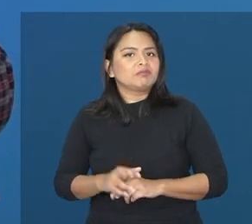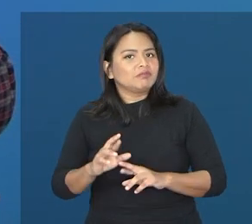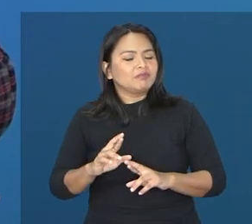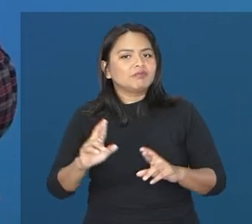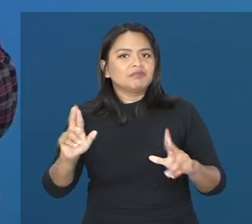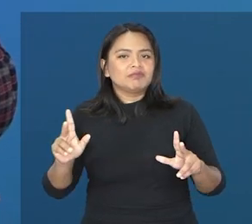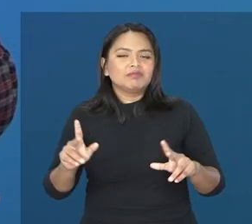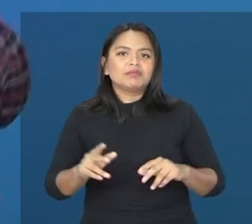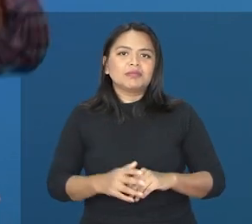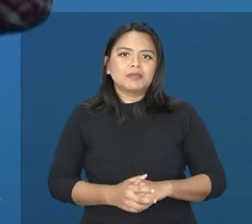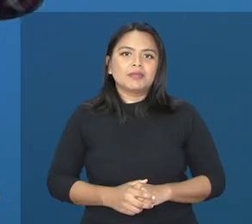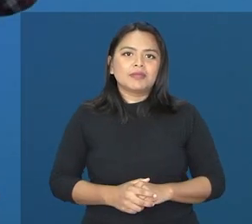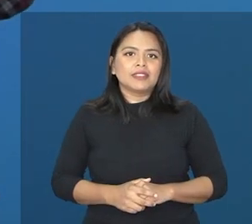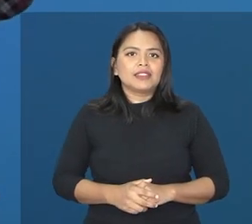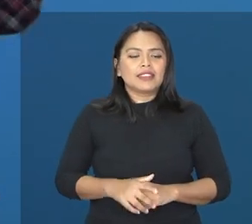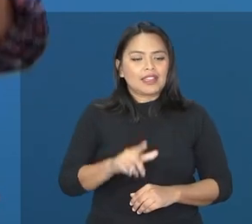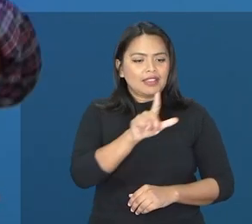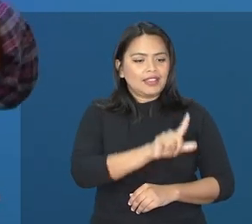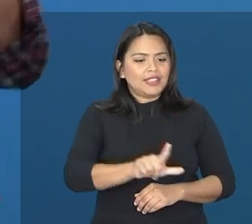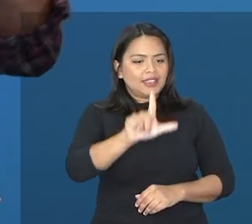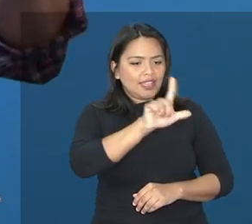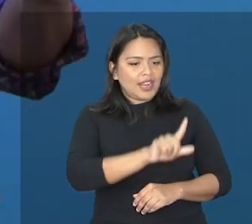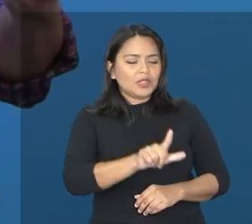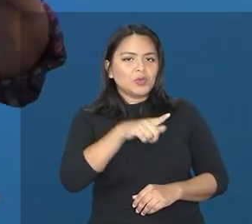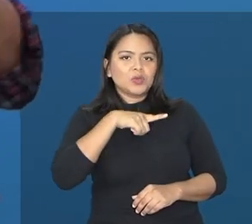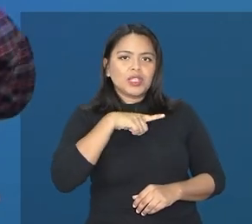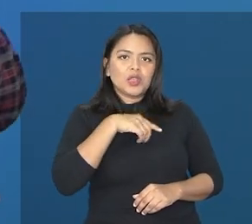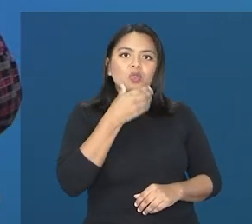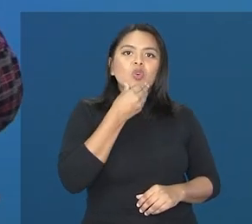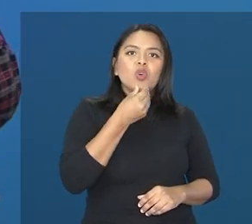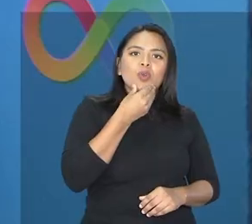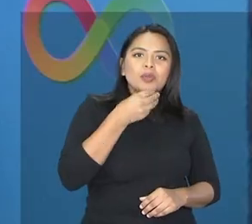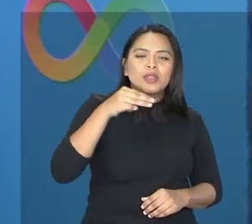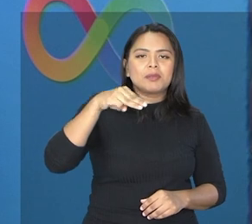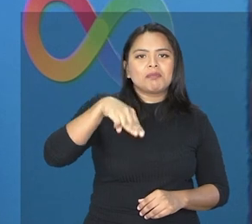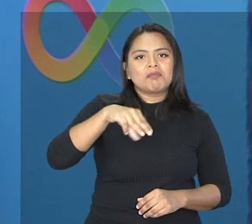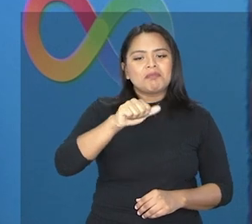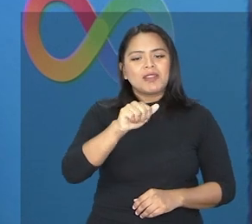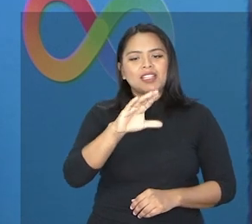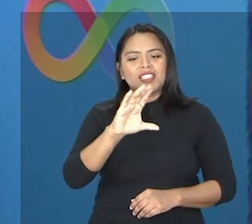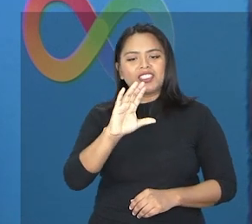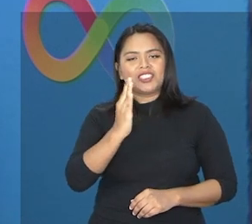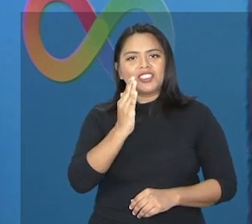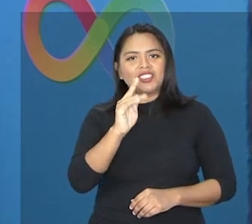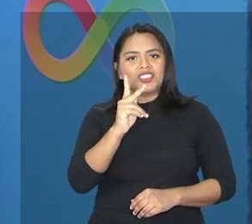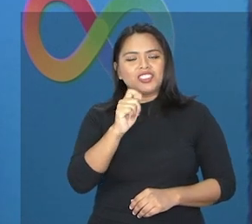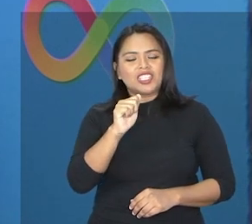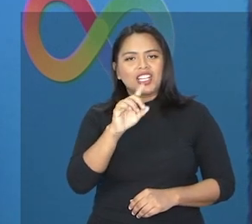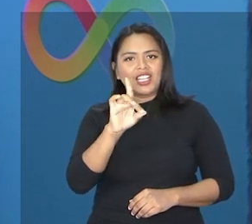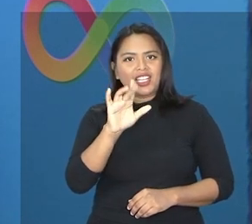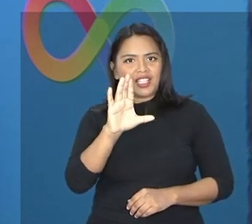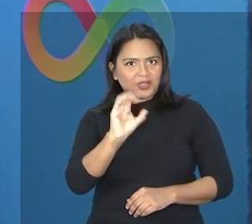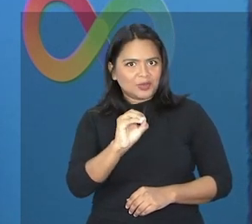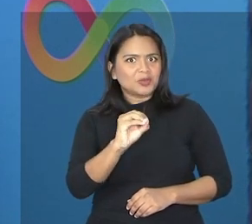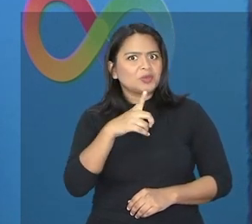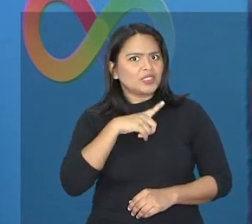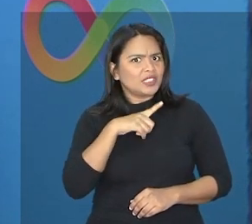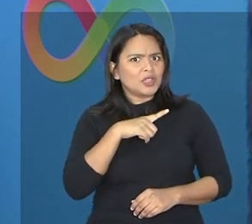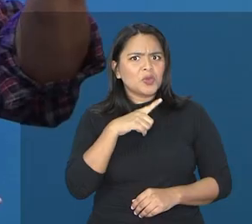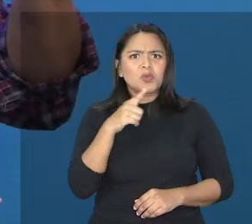diferenciado. Na literatura, por exemplo, nós temos Machado de Assis, um gênio. Mas nós temos